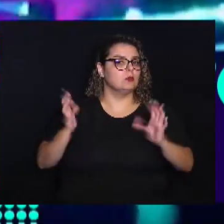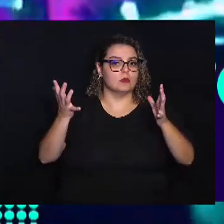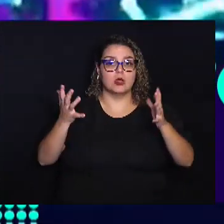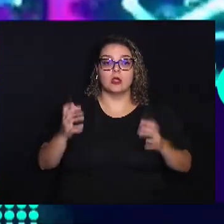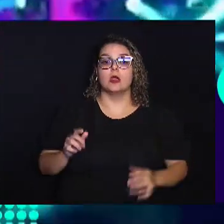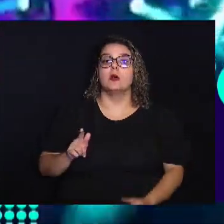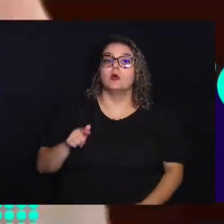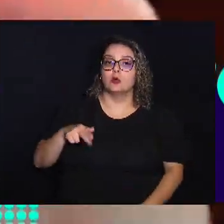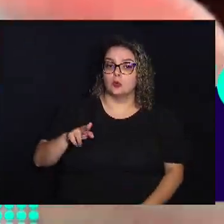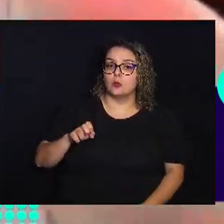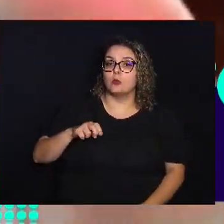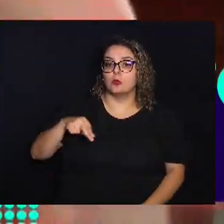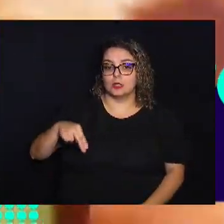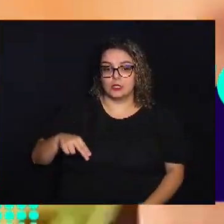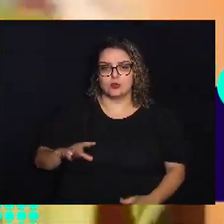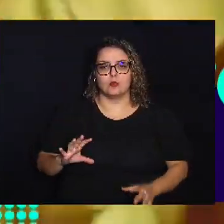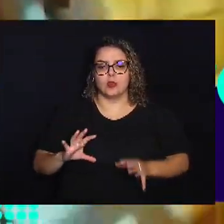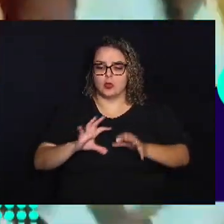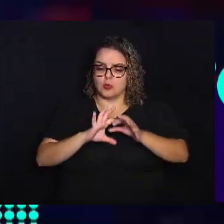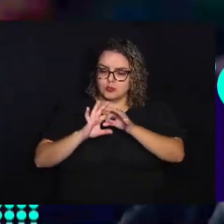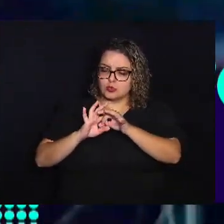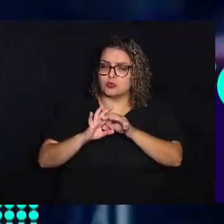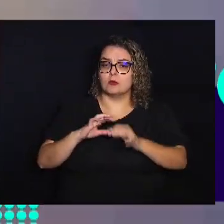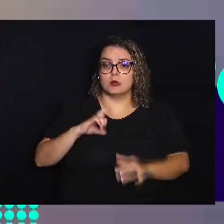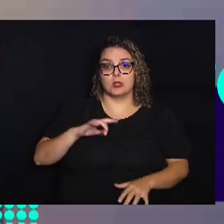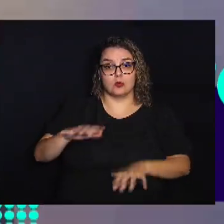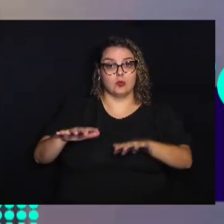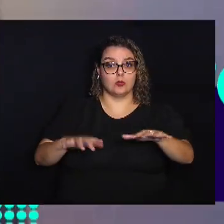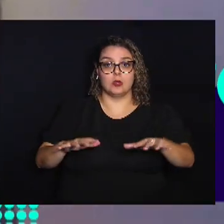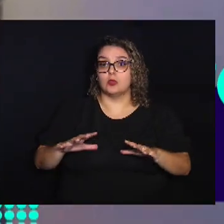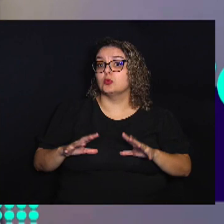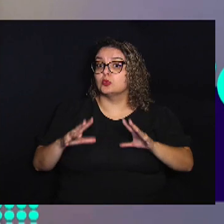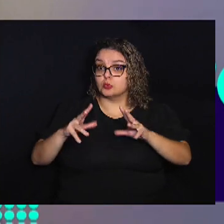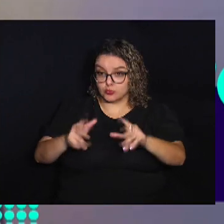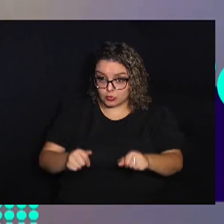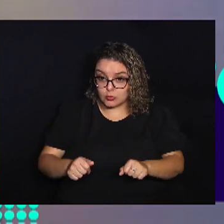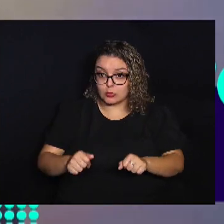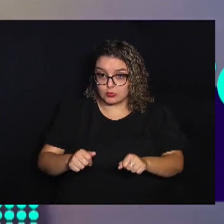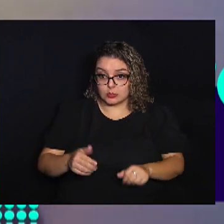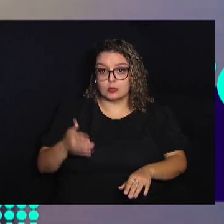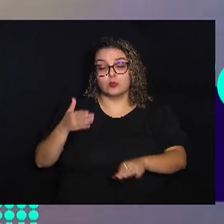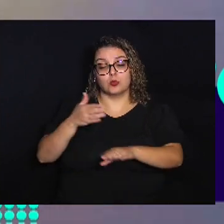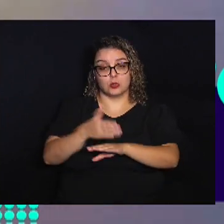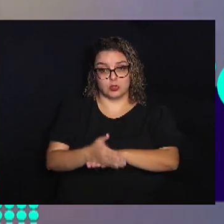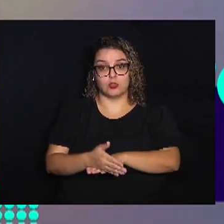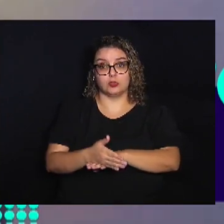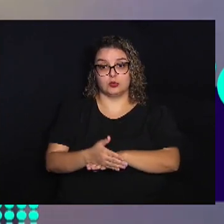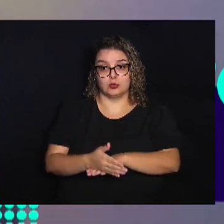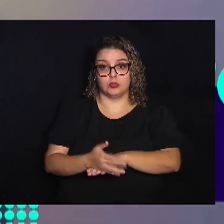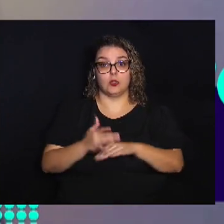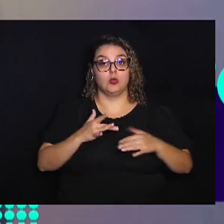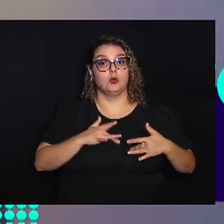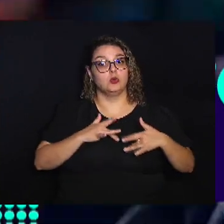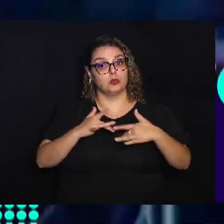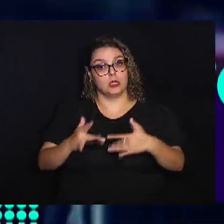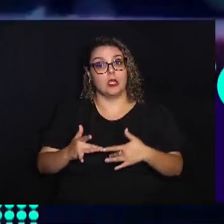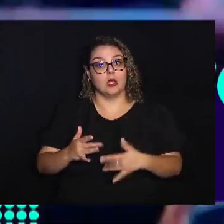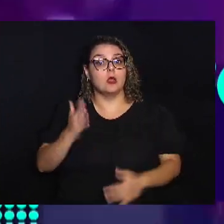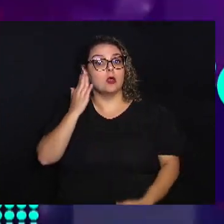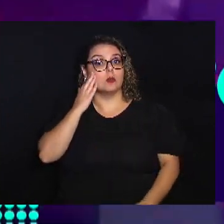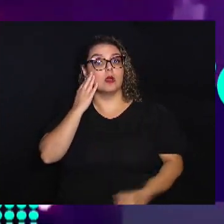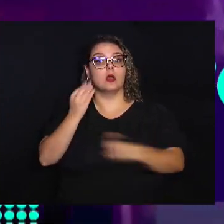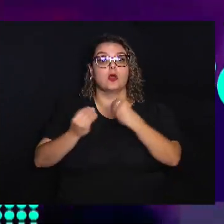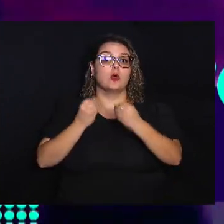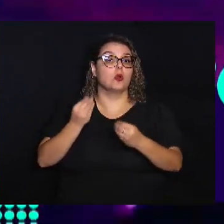Queen E uma união de forças A gente vai ter setores inteiros Que podem ser acessados Apenas com doações Para saber como você